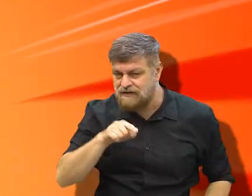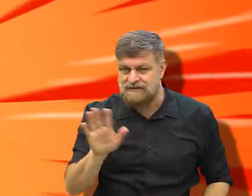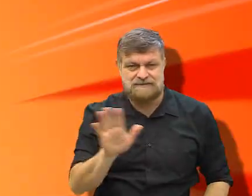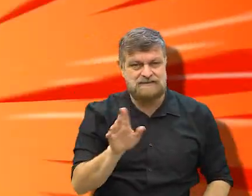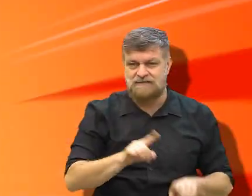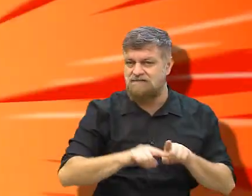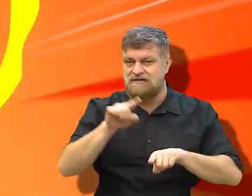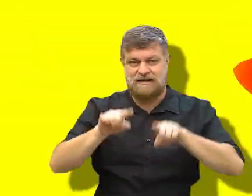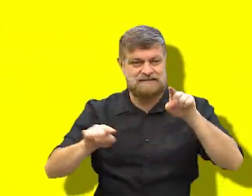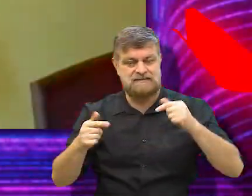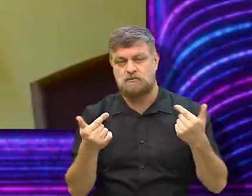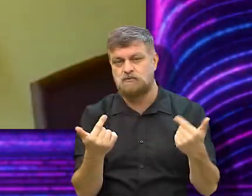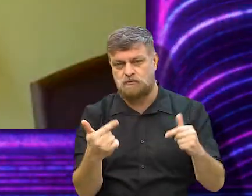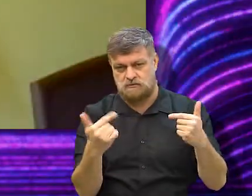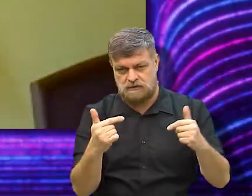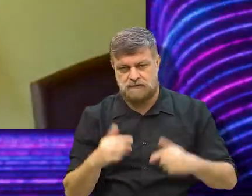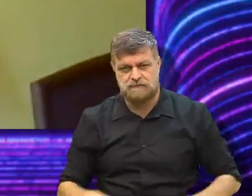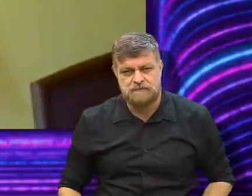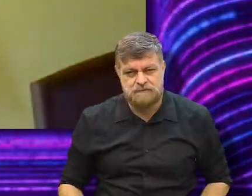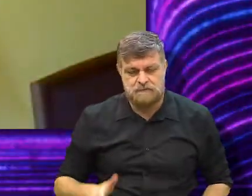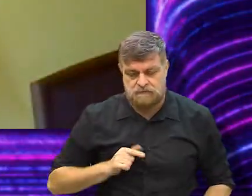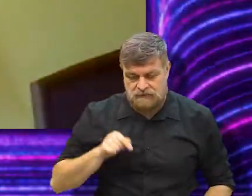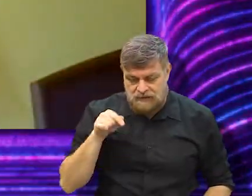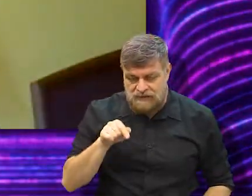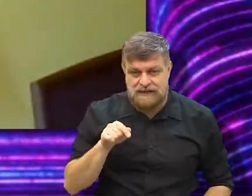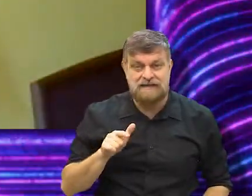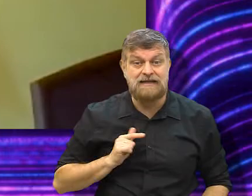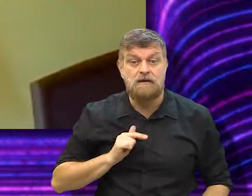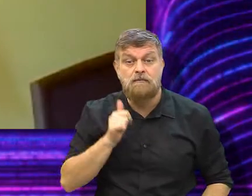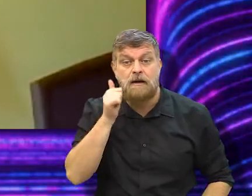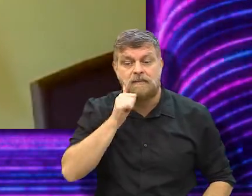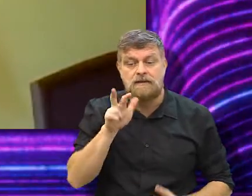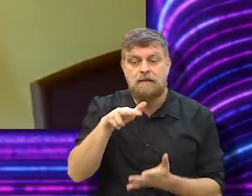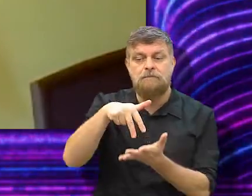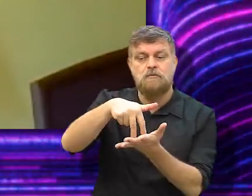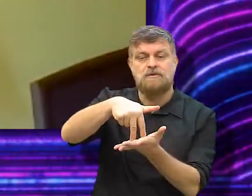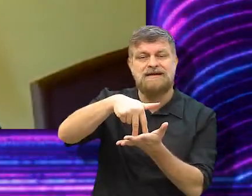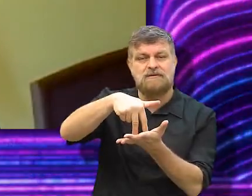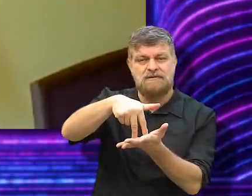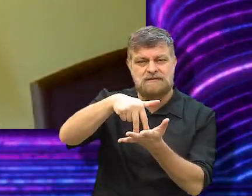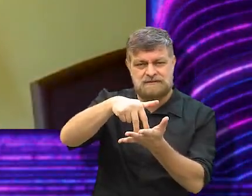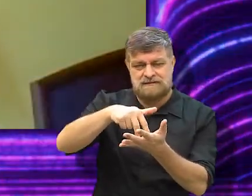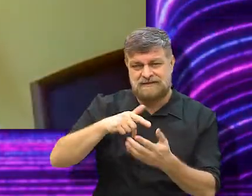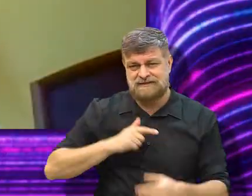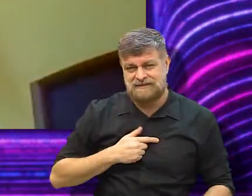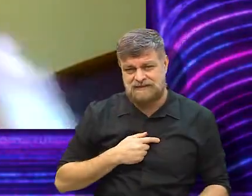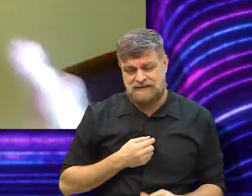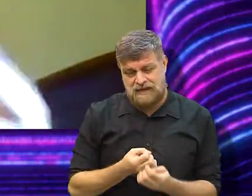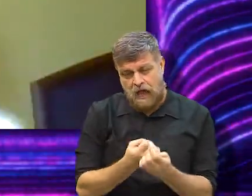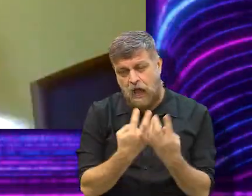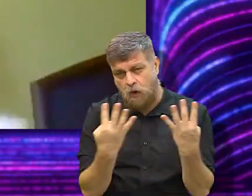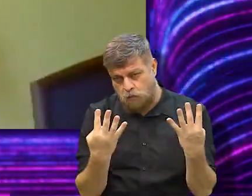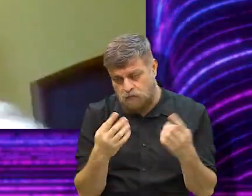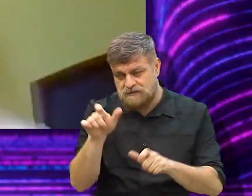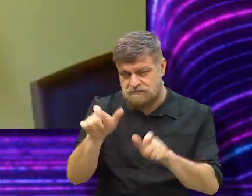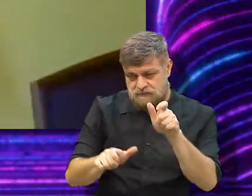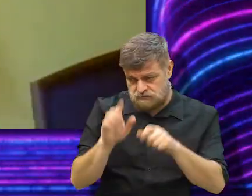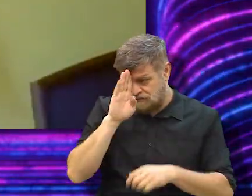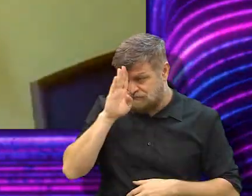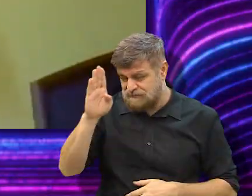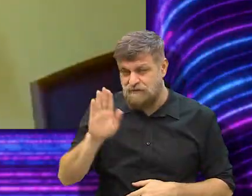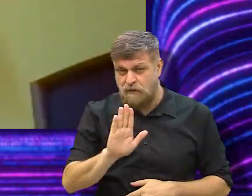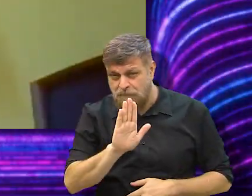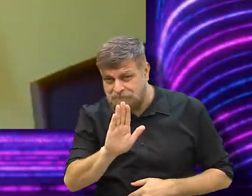mês a mês, esse aqui não varia, ele é fixo. E nesse cenário, a gente tem uma protagonista, na verdade, tem alguns